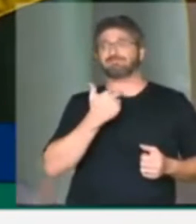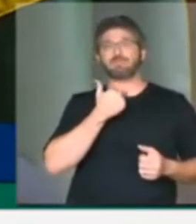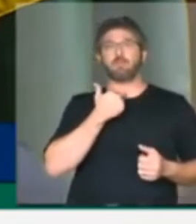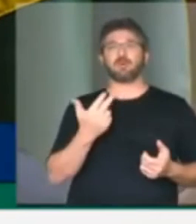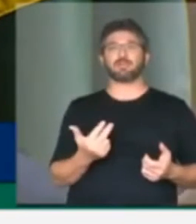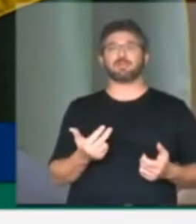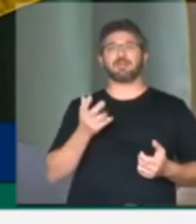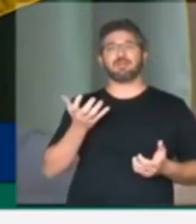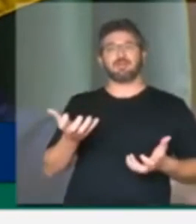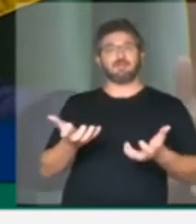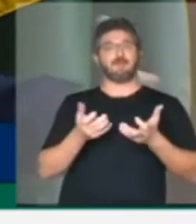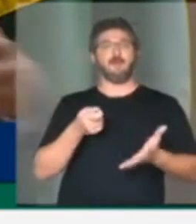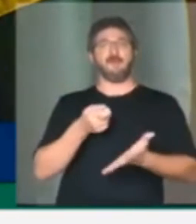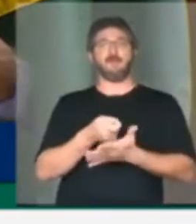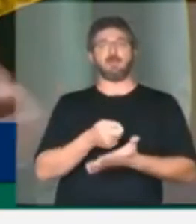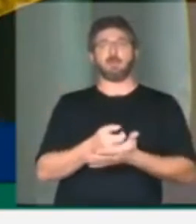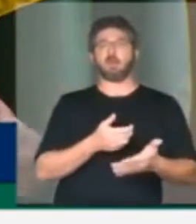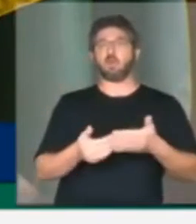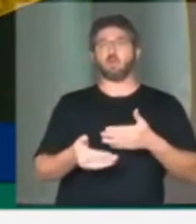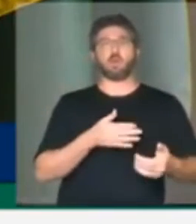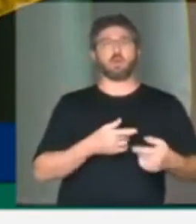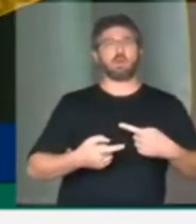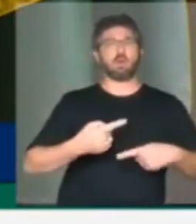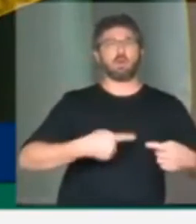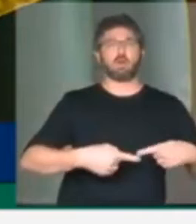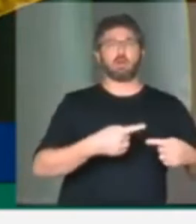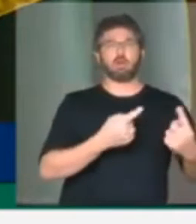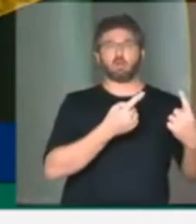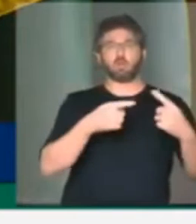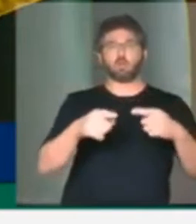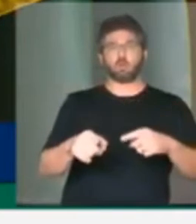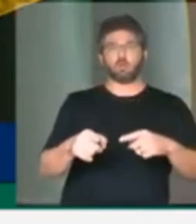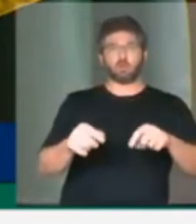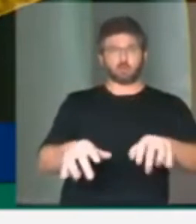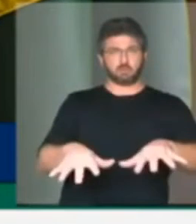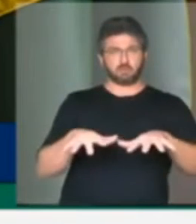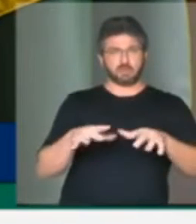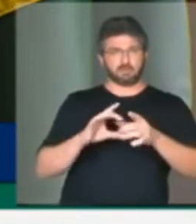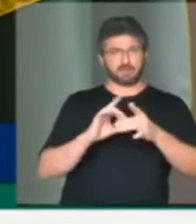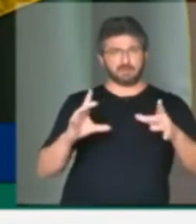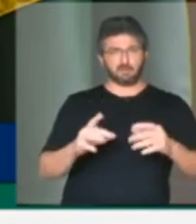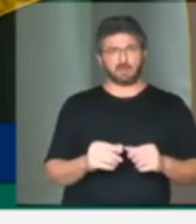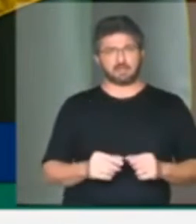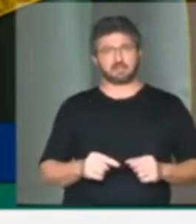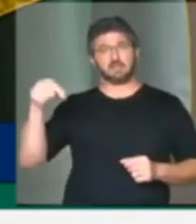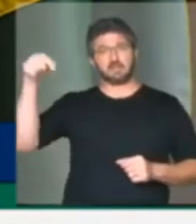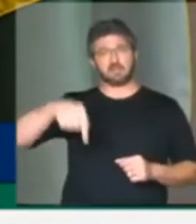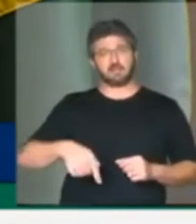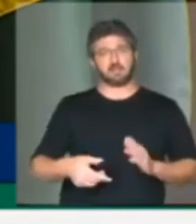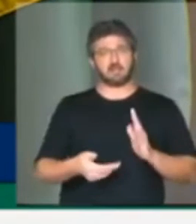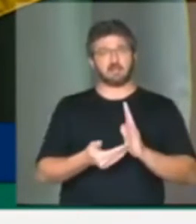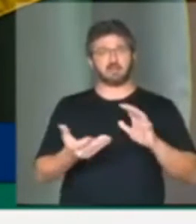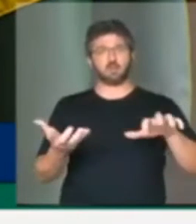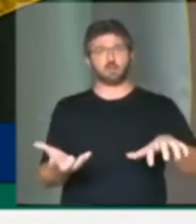fazer com que haja qualquer movimento contra o plenário da democracia, que é o plenário do